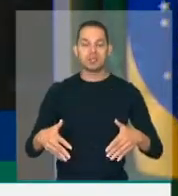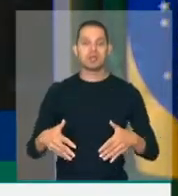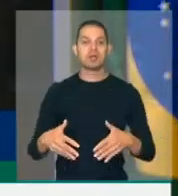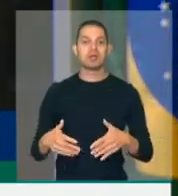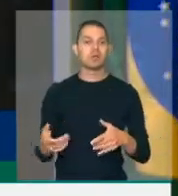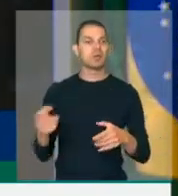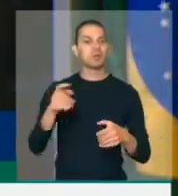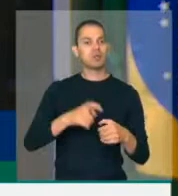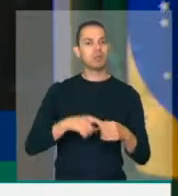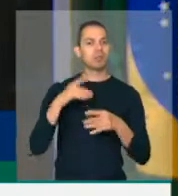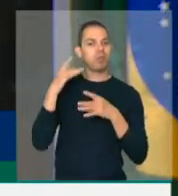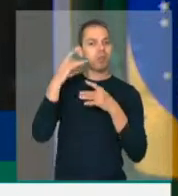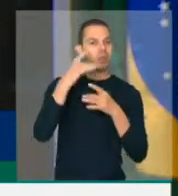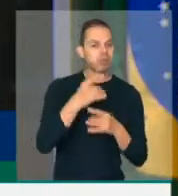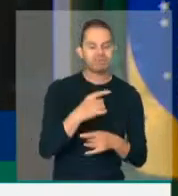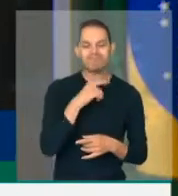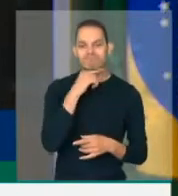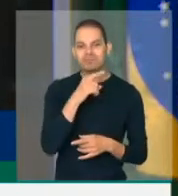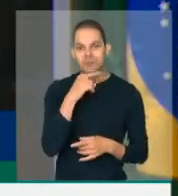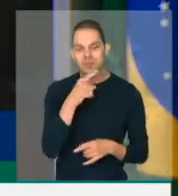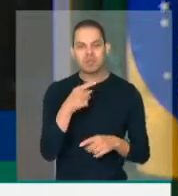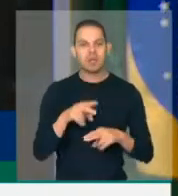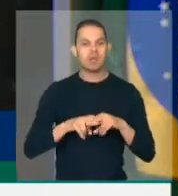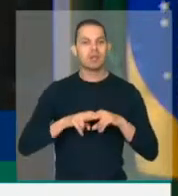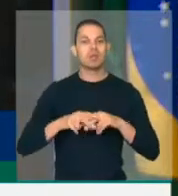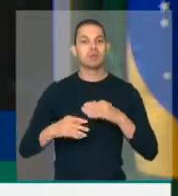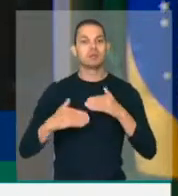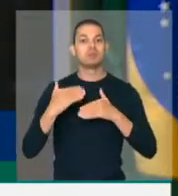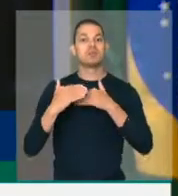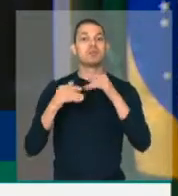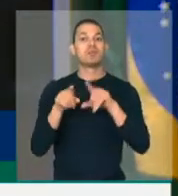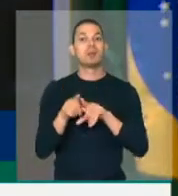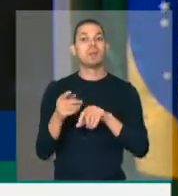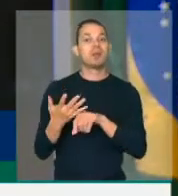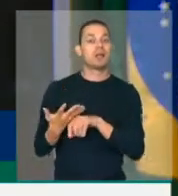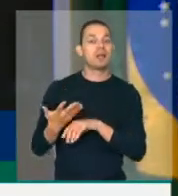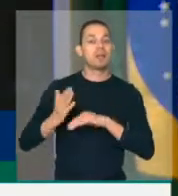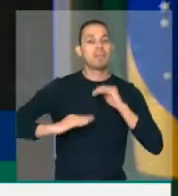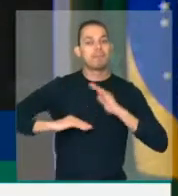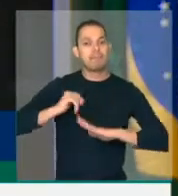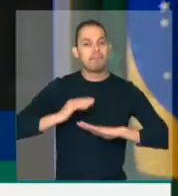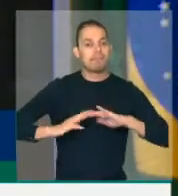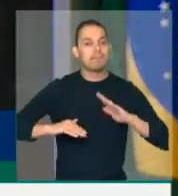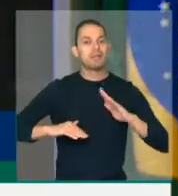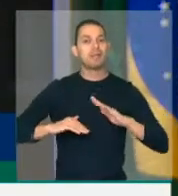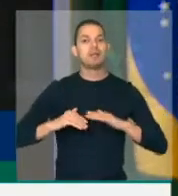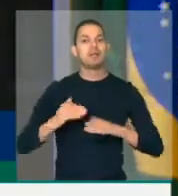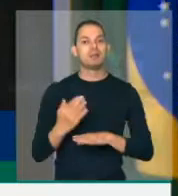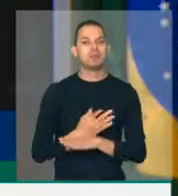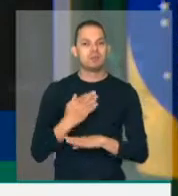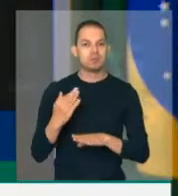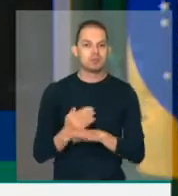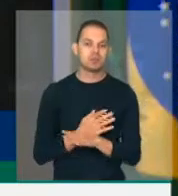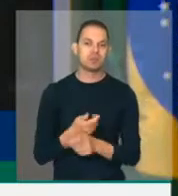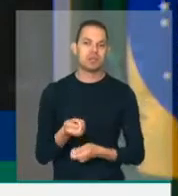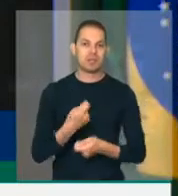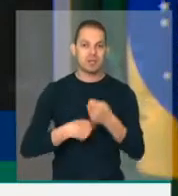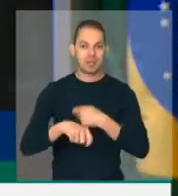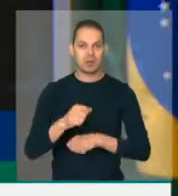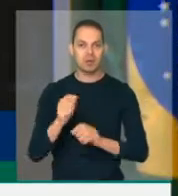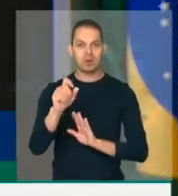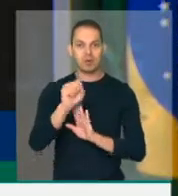irreversível, no desenvolvimento e habilidades para sobreviver na economia do século XXI.